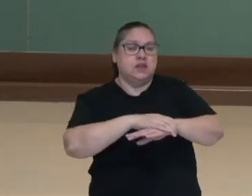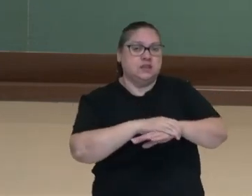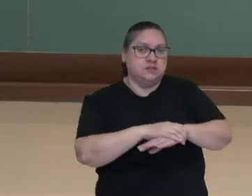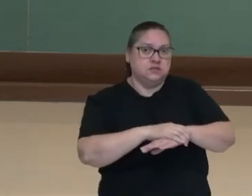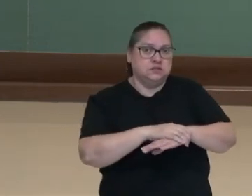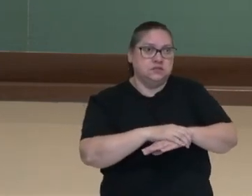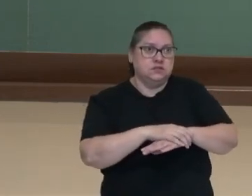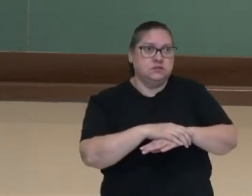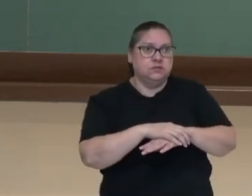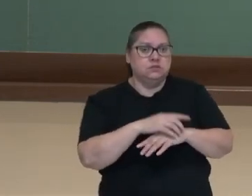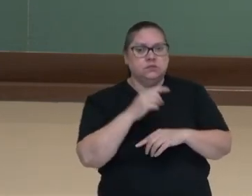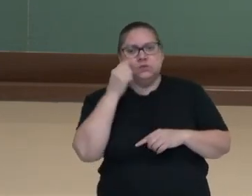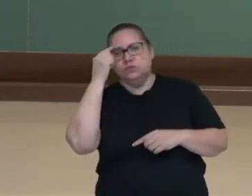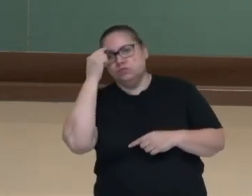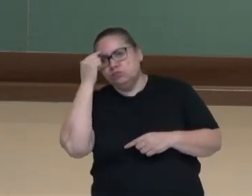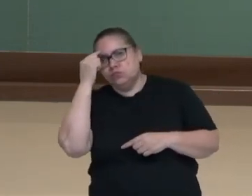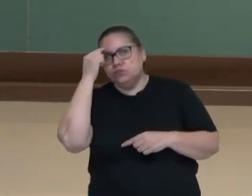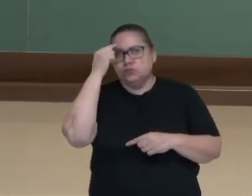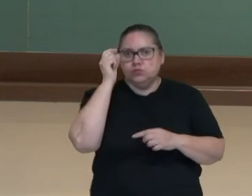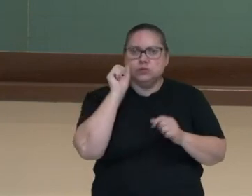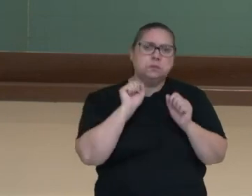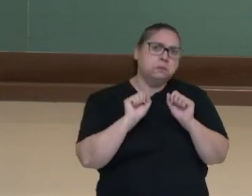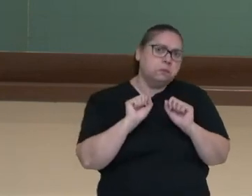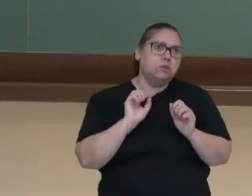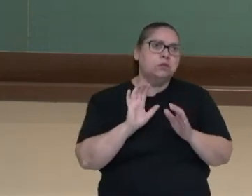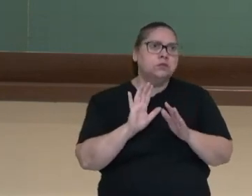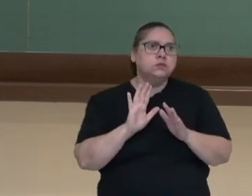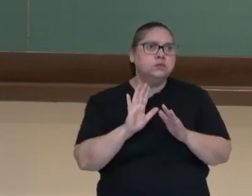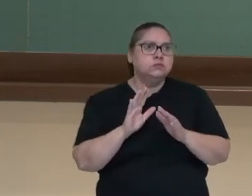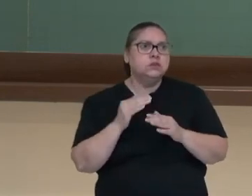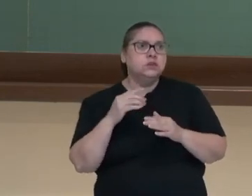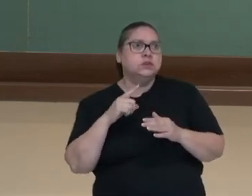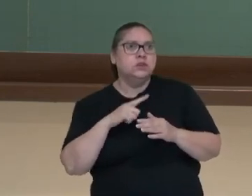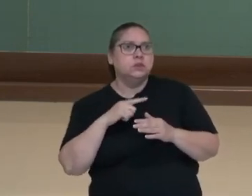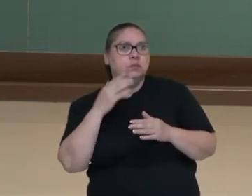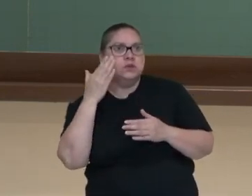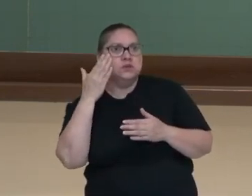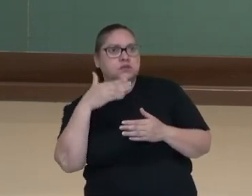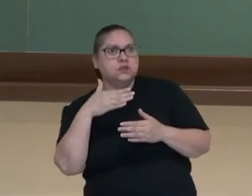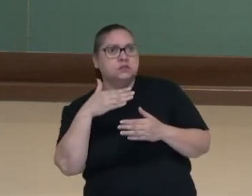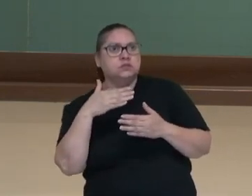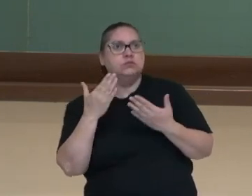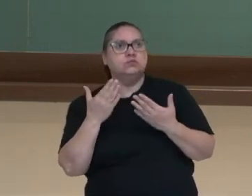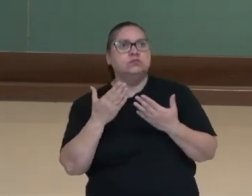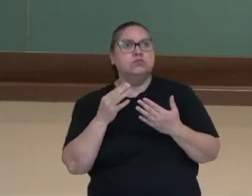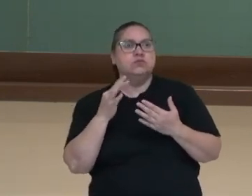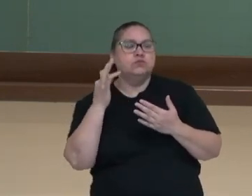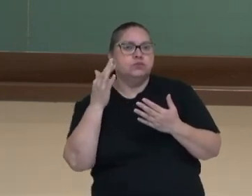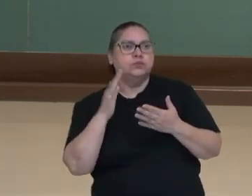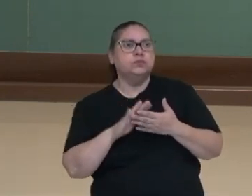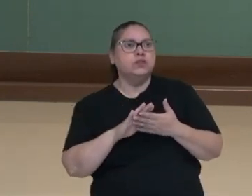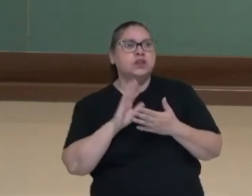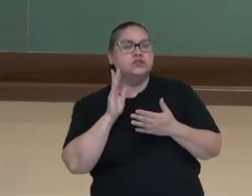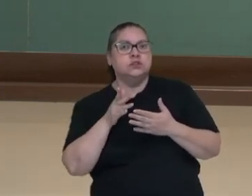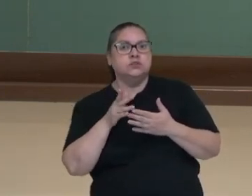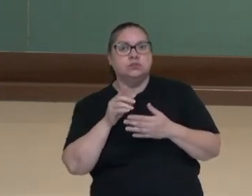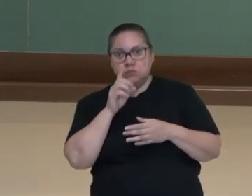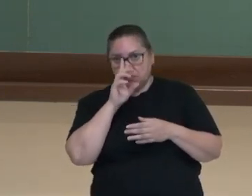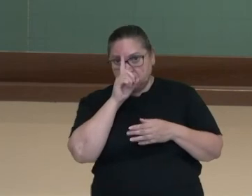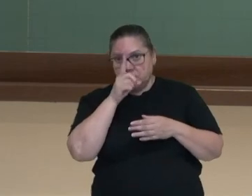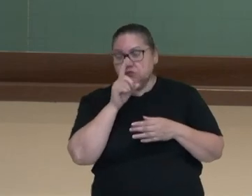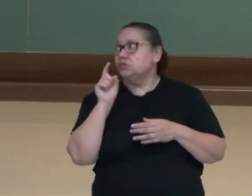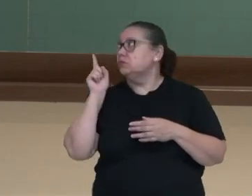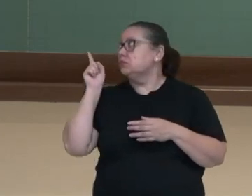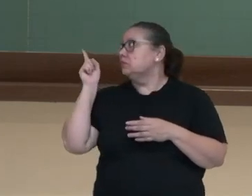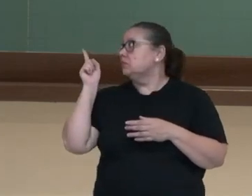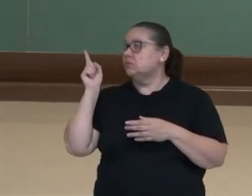Então, dá uma ideia de dúvida, de hipótese. E tem no presente, no imperfeito e no futuro. Já o imperativo vai